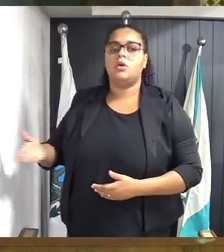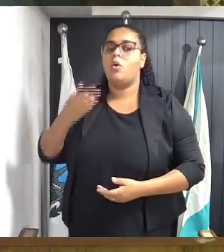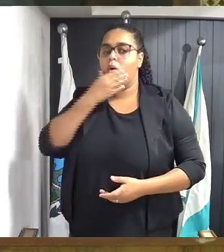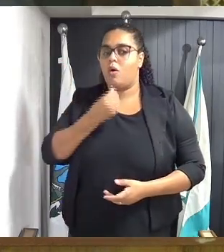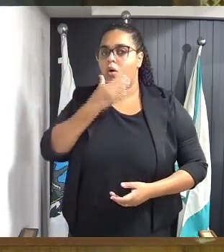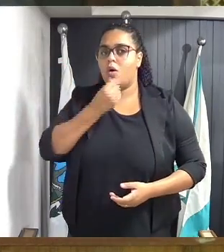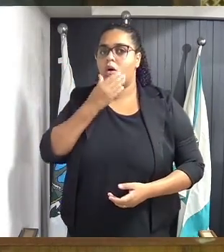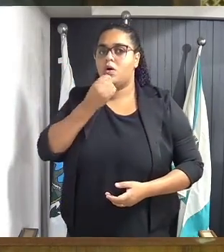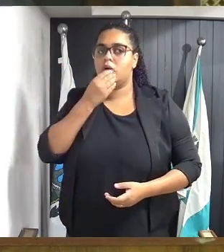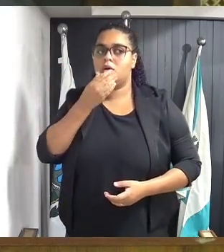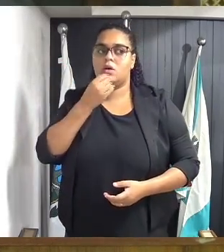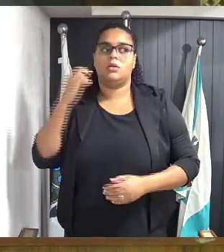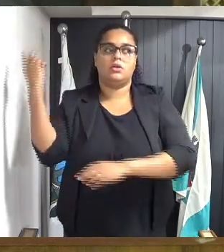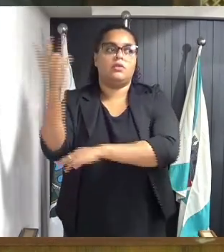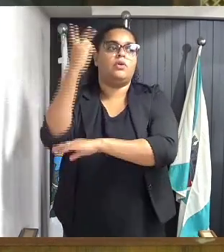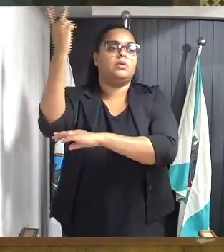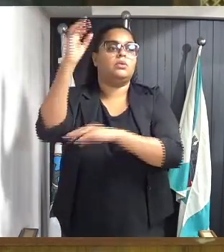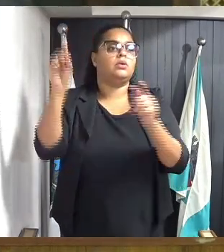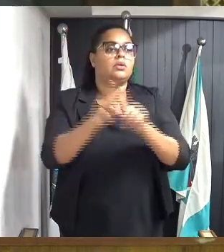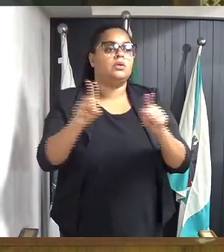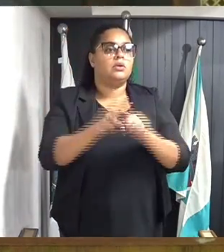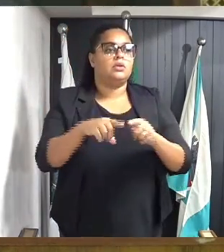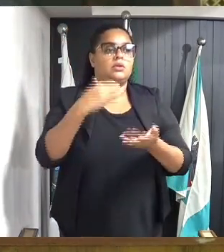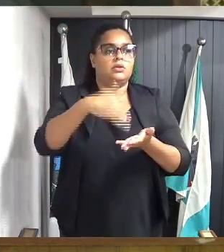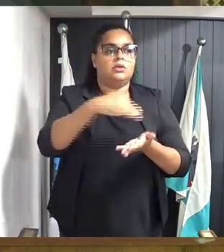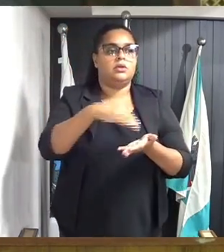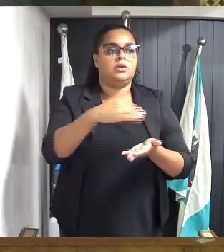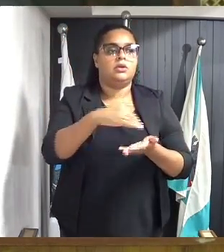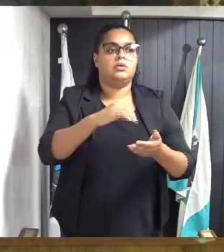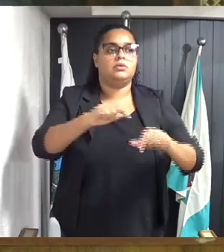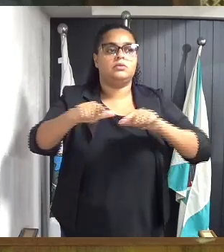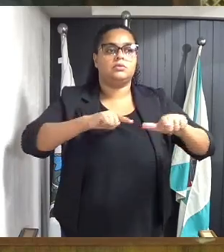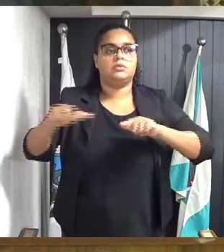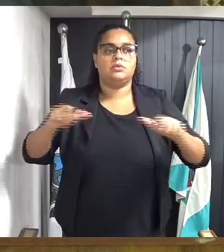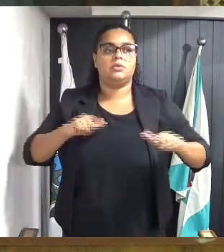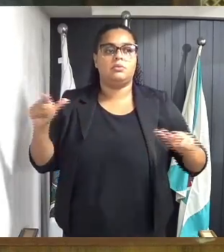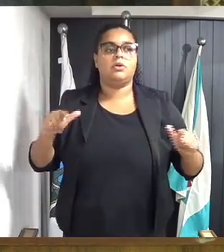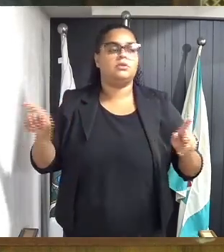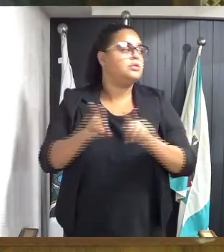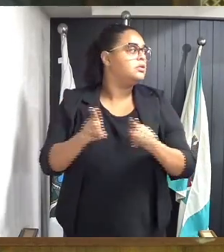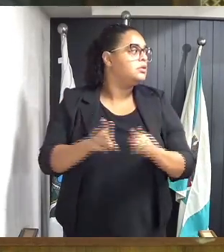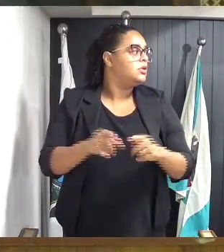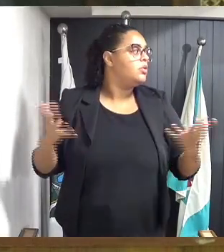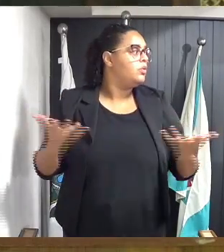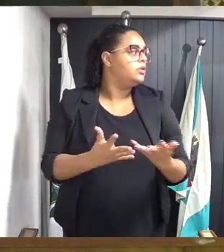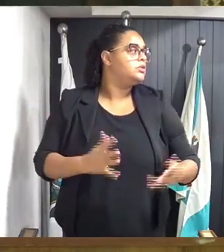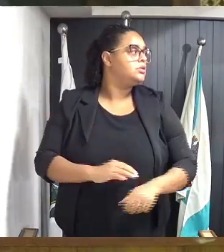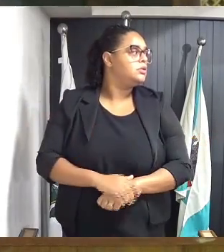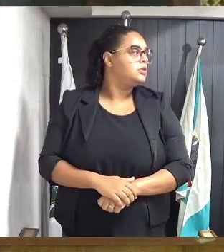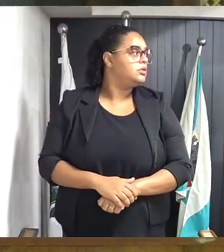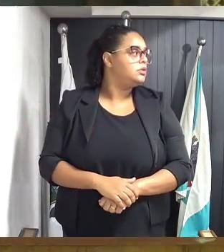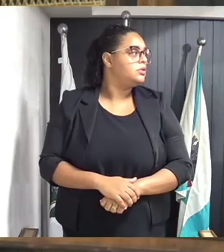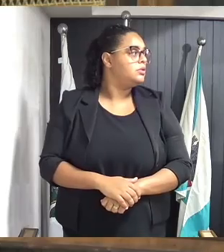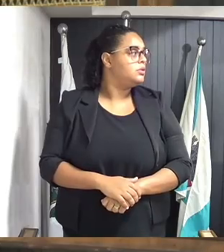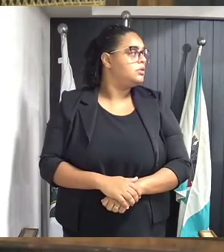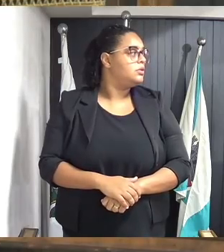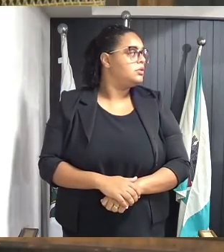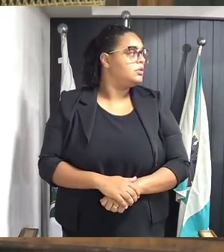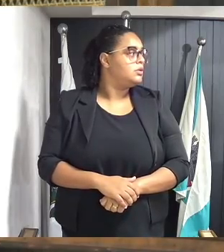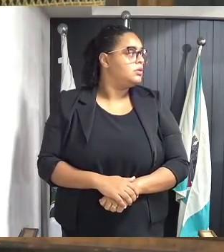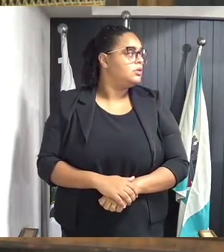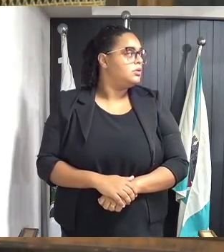homem de grande valor no céu e na terra, para secretariar os trabalhos. Bom dia a todos,